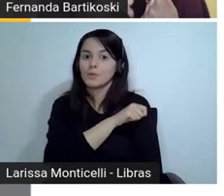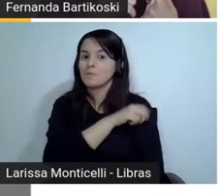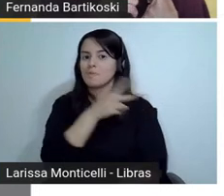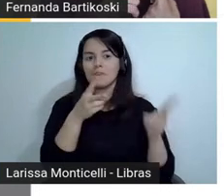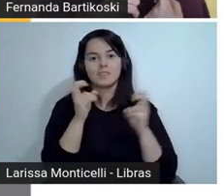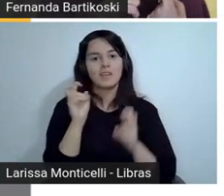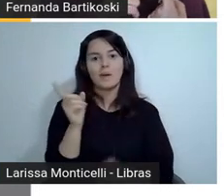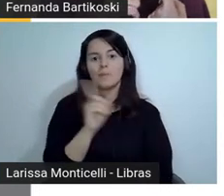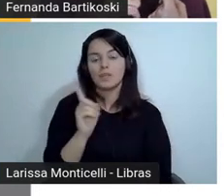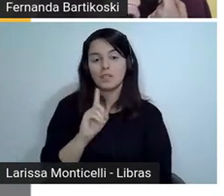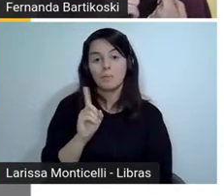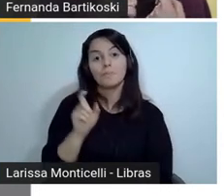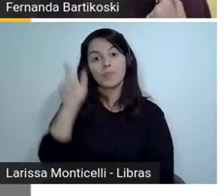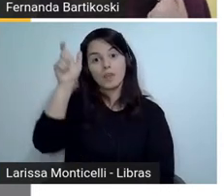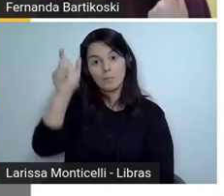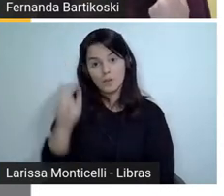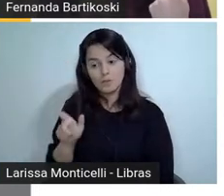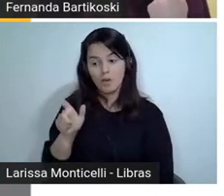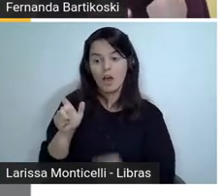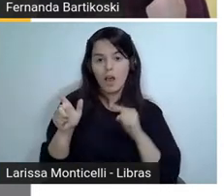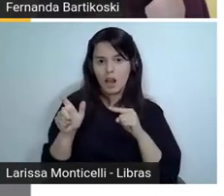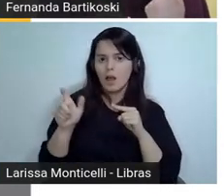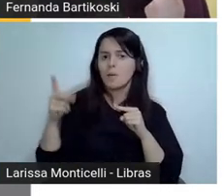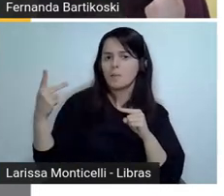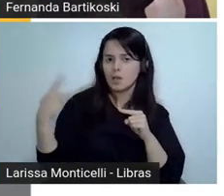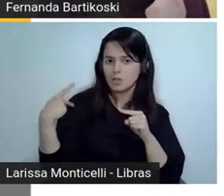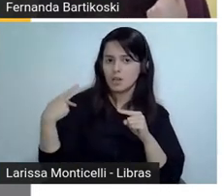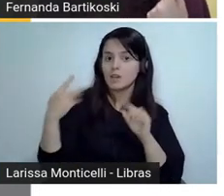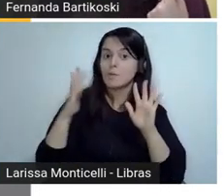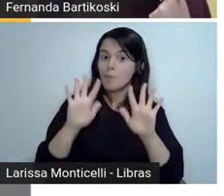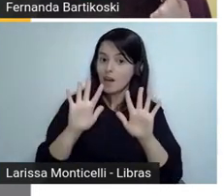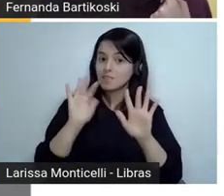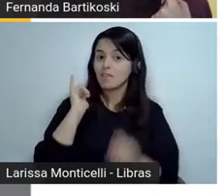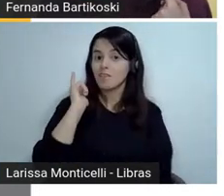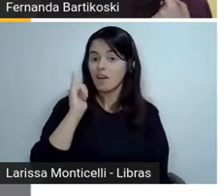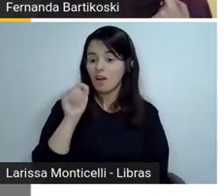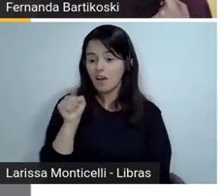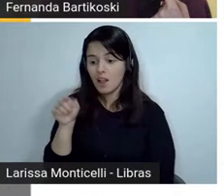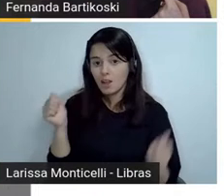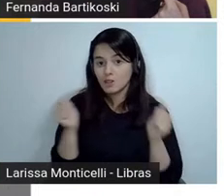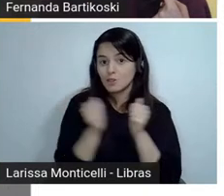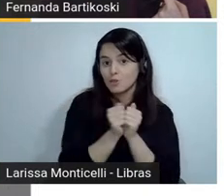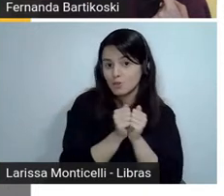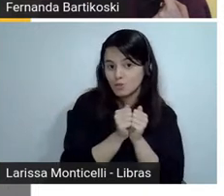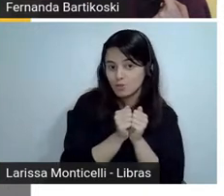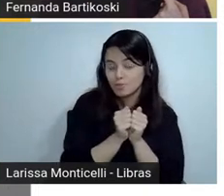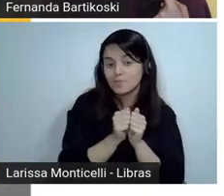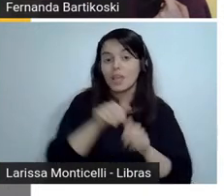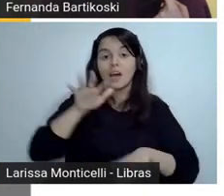narrador personagem e que quem narra a história era quem roubava as galinhas